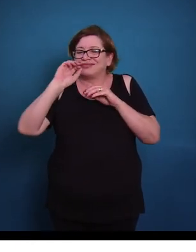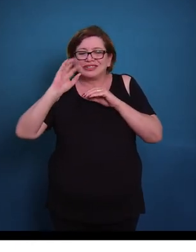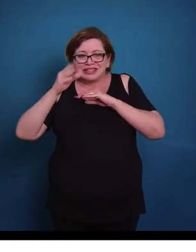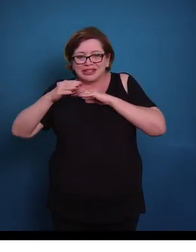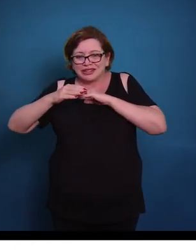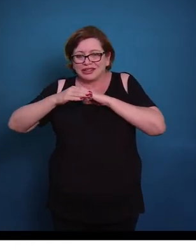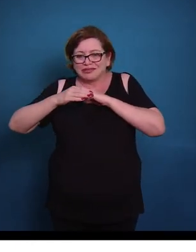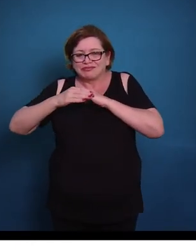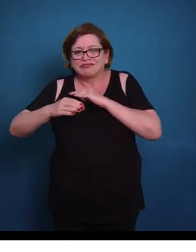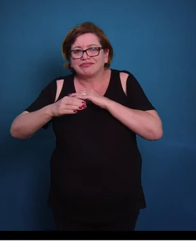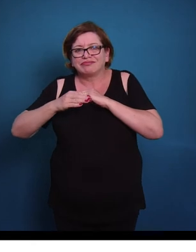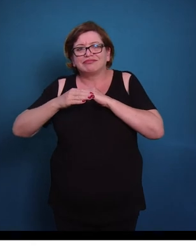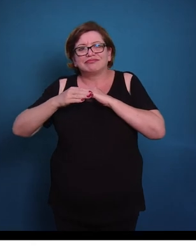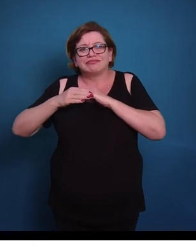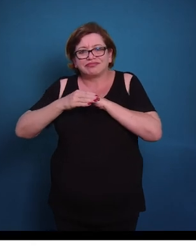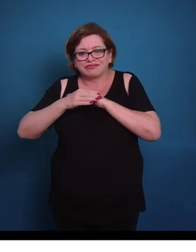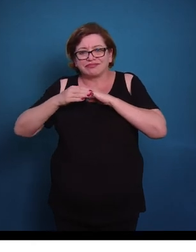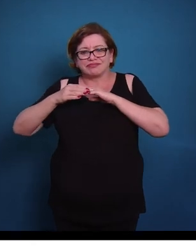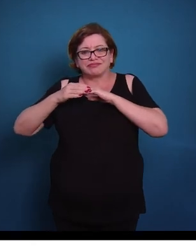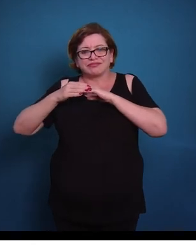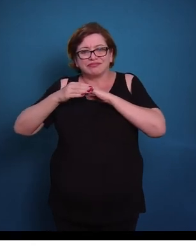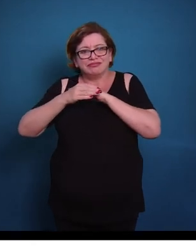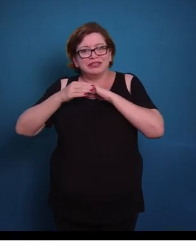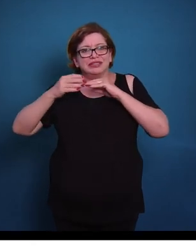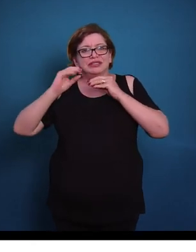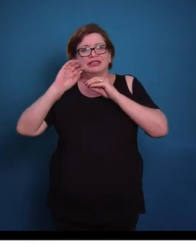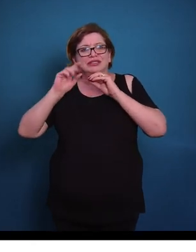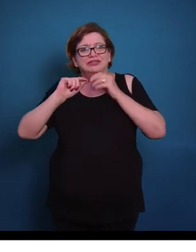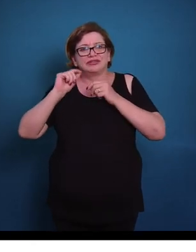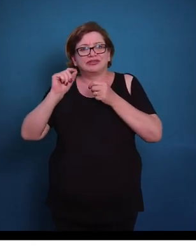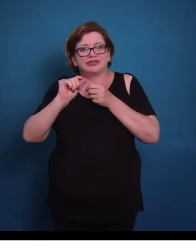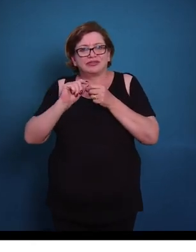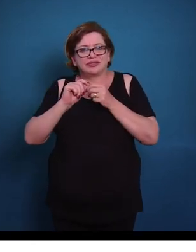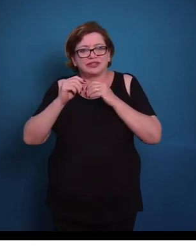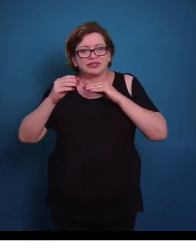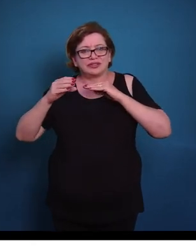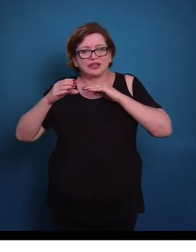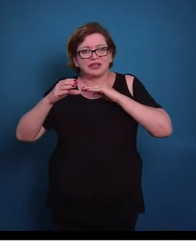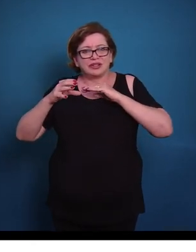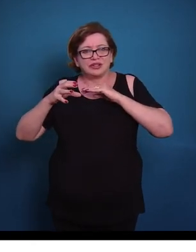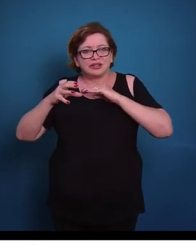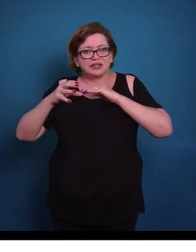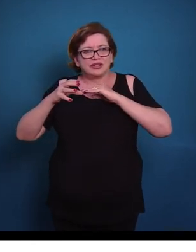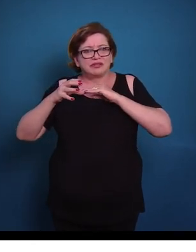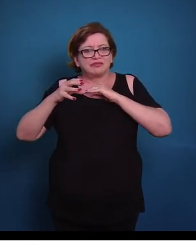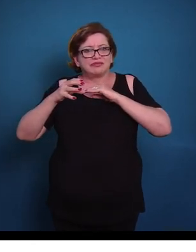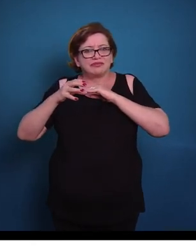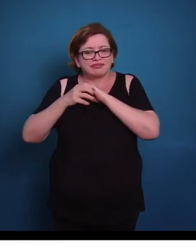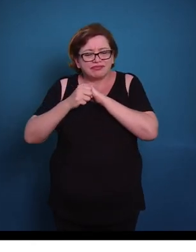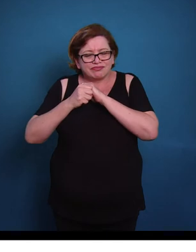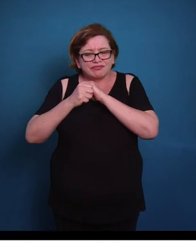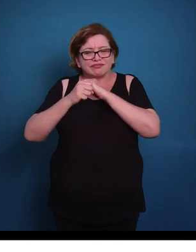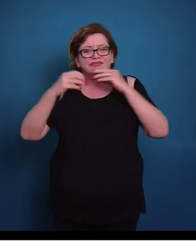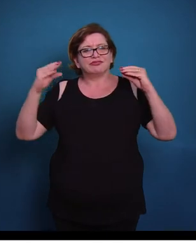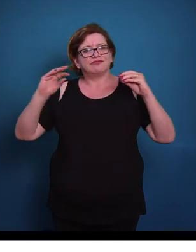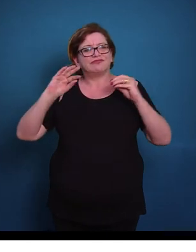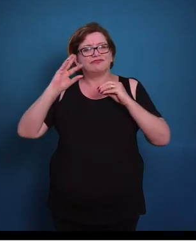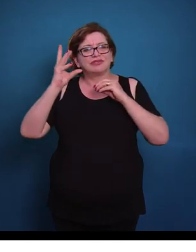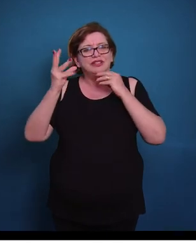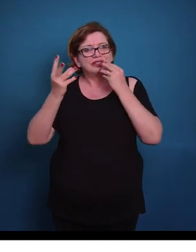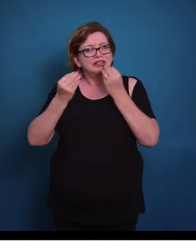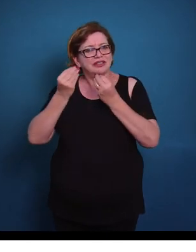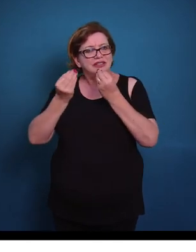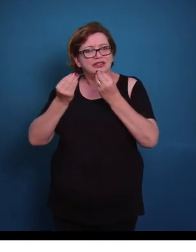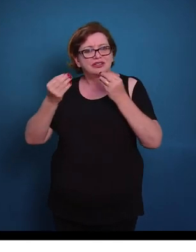interação desses filamentos e o deslizamento desses filamentos, vão gerar uma contração total na célula, com o encurtamento dela em todas as direções.